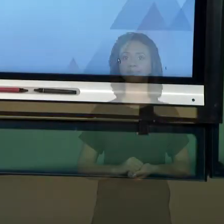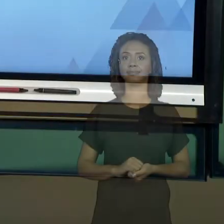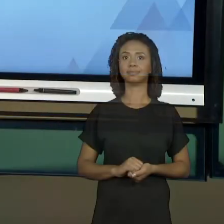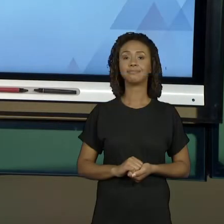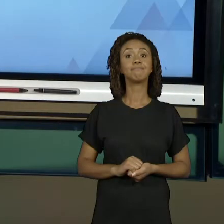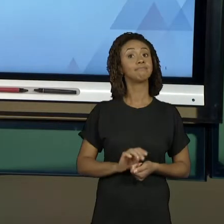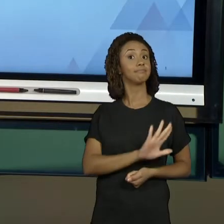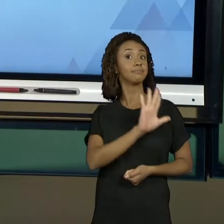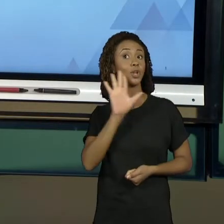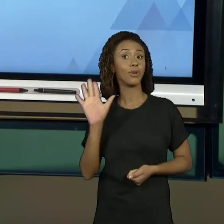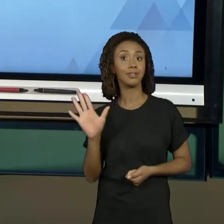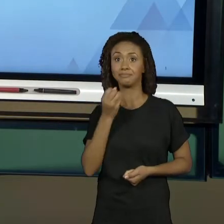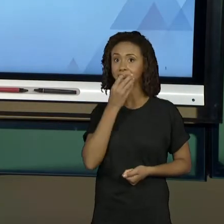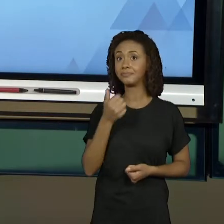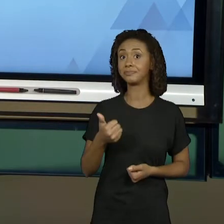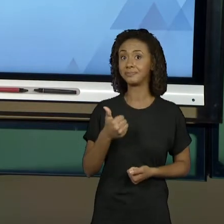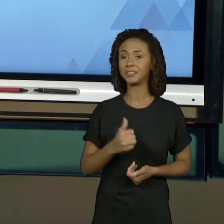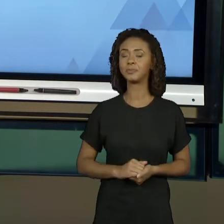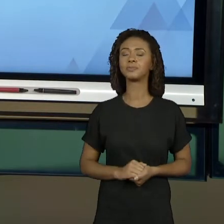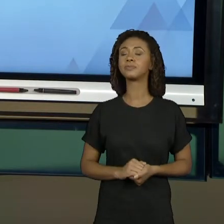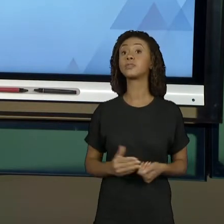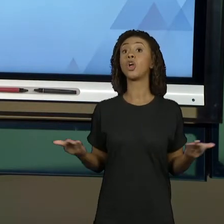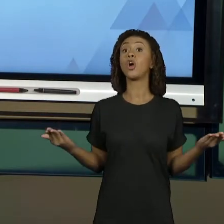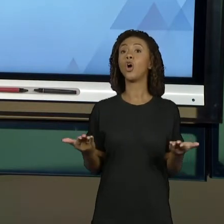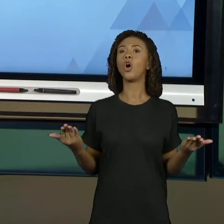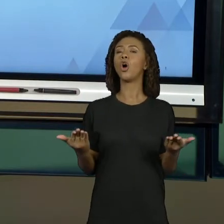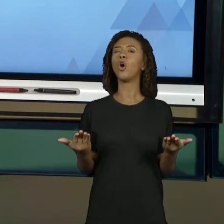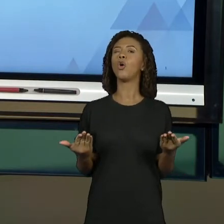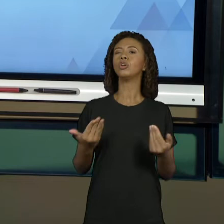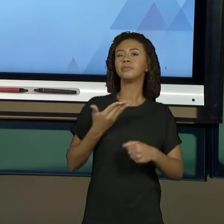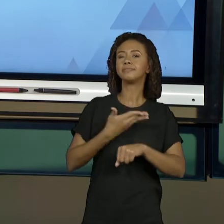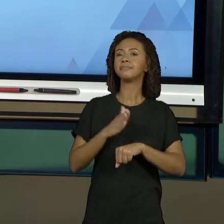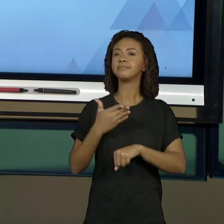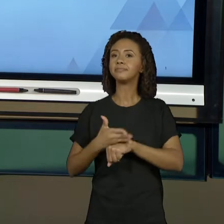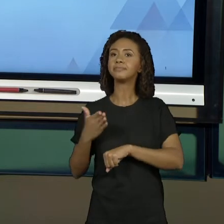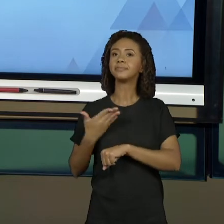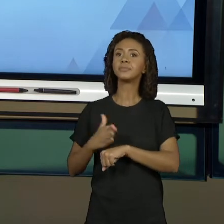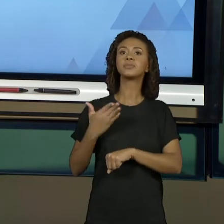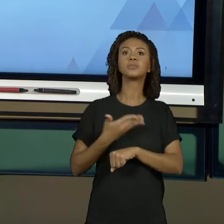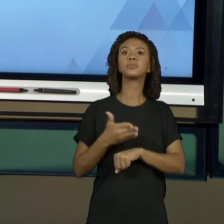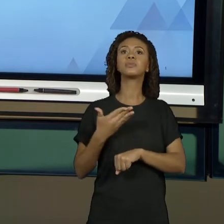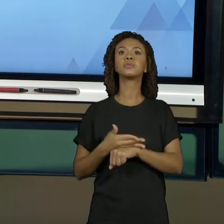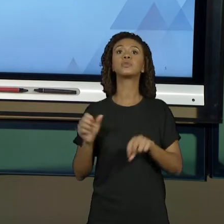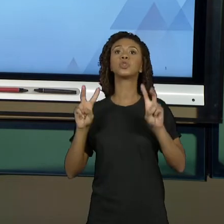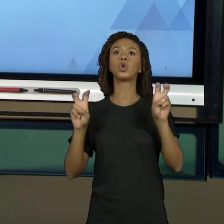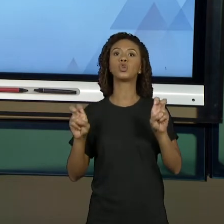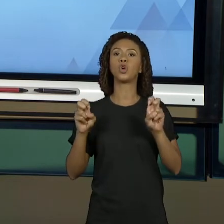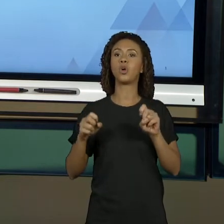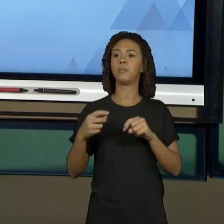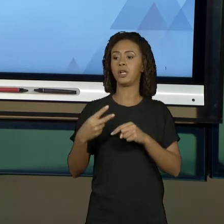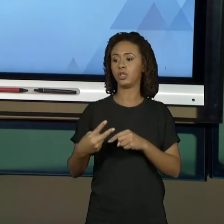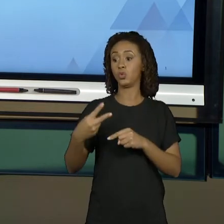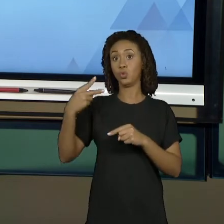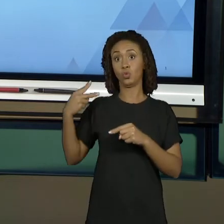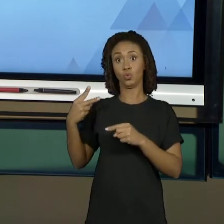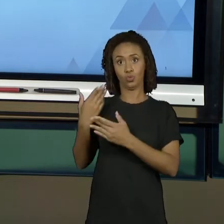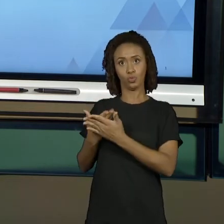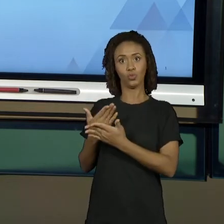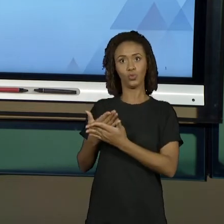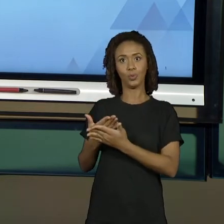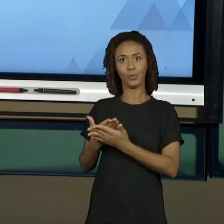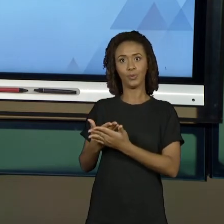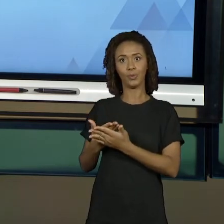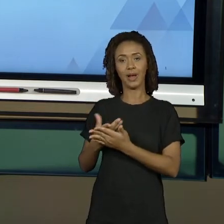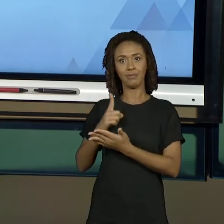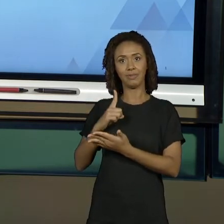Olá pessoal, tudo bem? Nós vamos hoje fazer alguns exercícios sobre o que nós vimos nessas duas primeiras aulas dessa